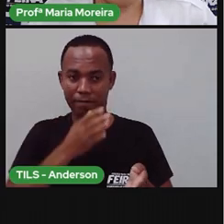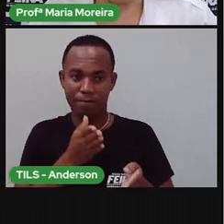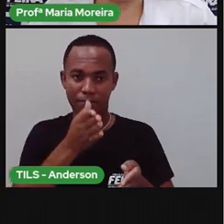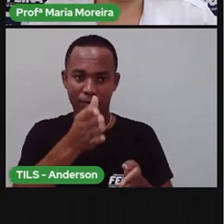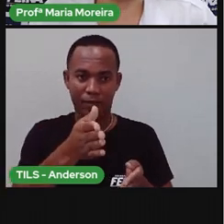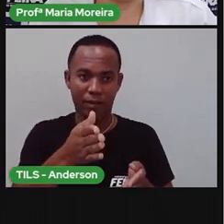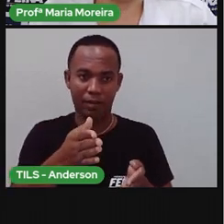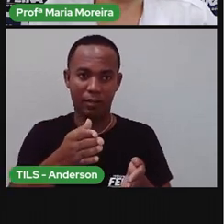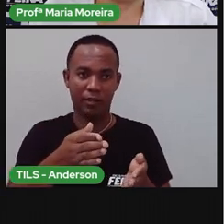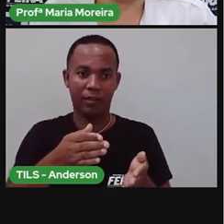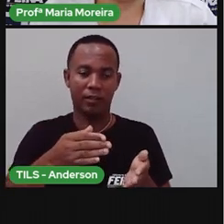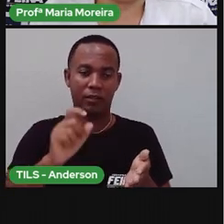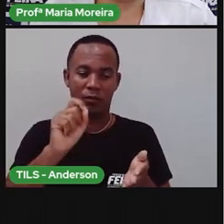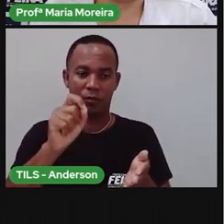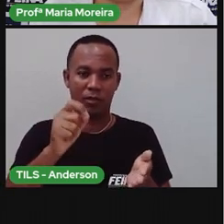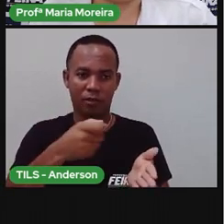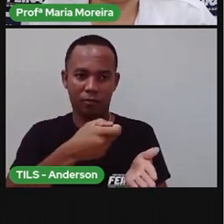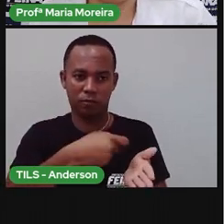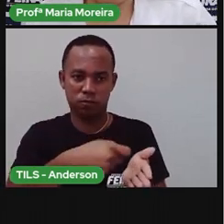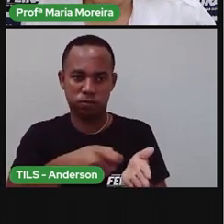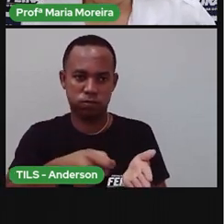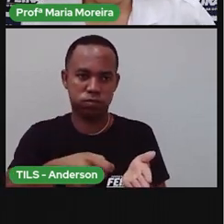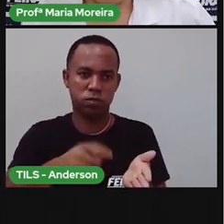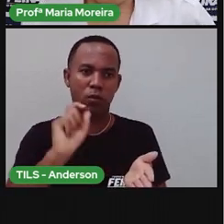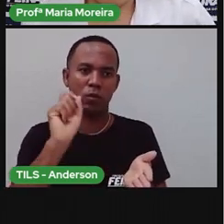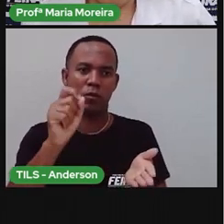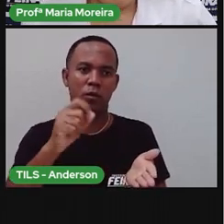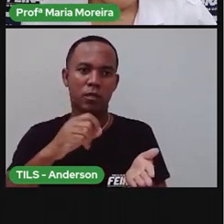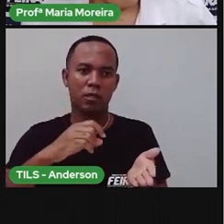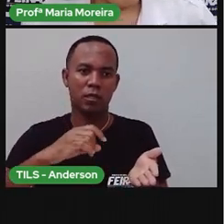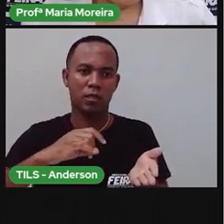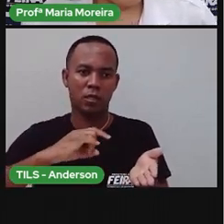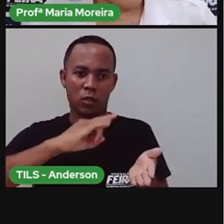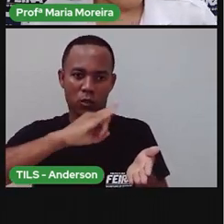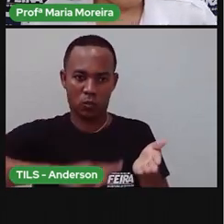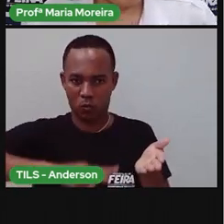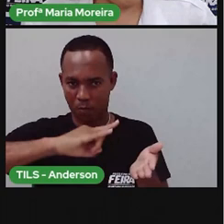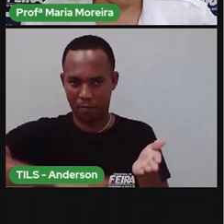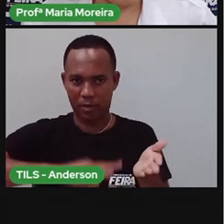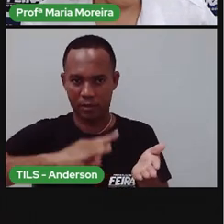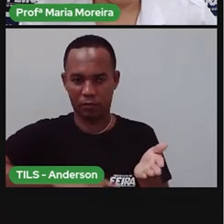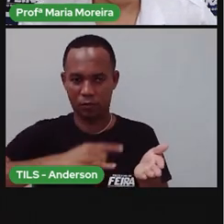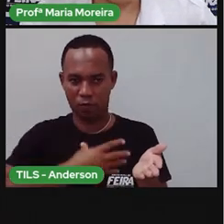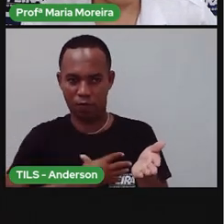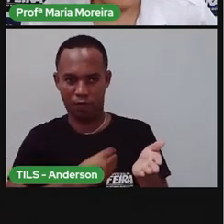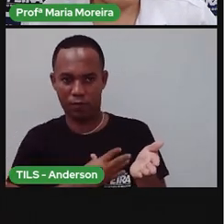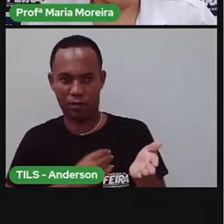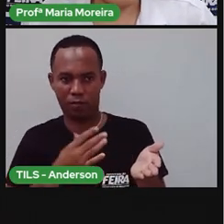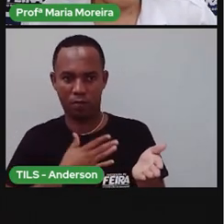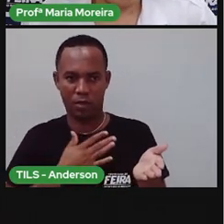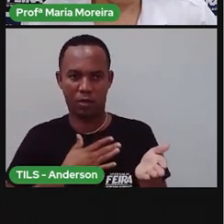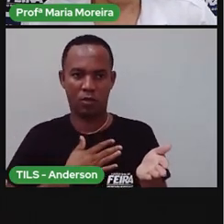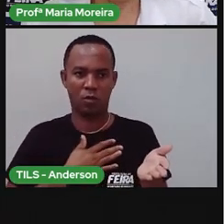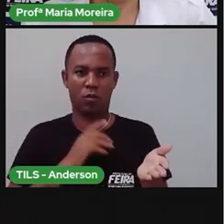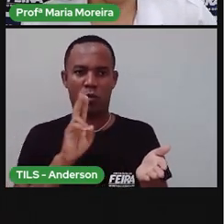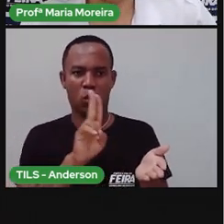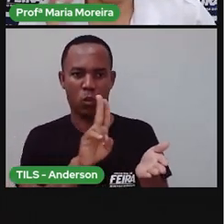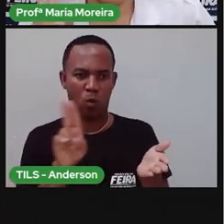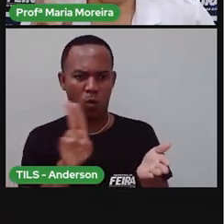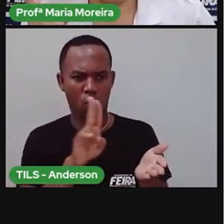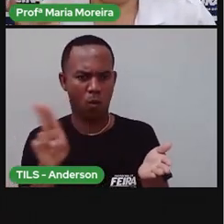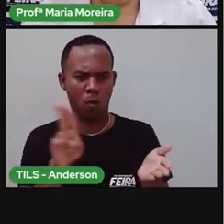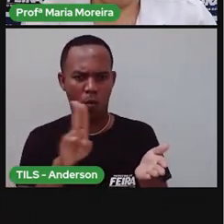cartório, comunicando ao governo o quê? Que tiveram um filho. E a partir daí, a gente vai ter o quê? Dados. O nome